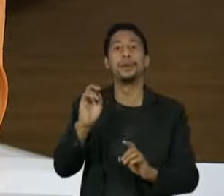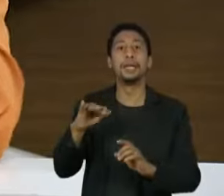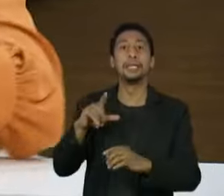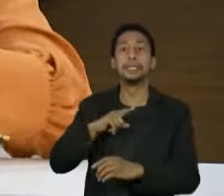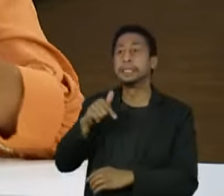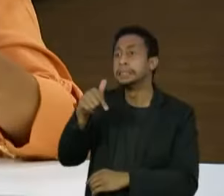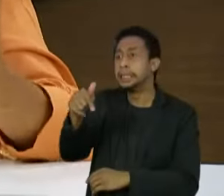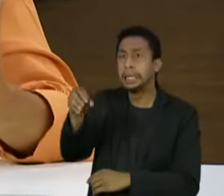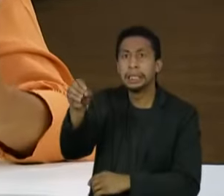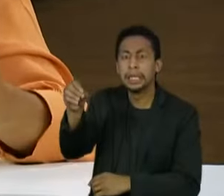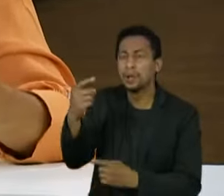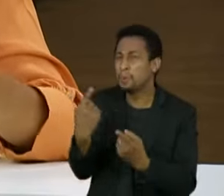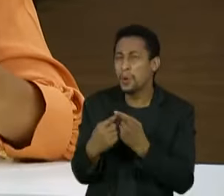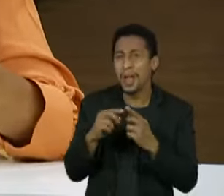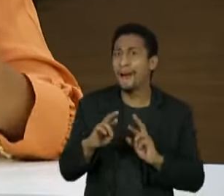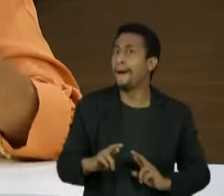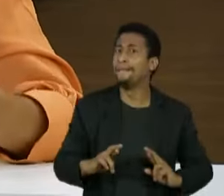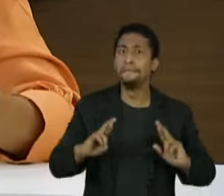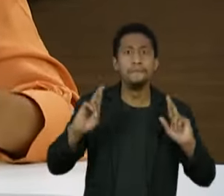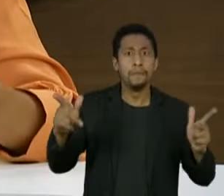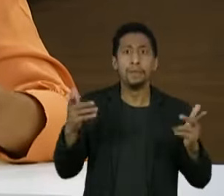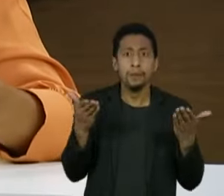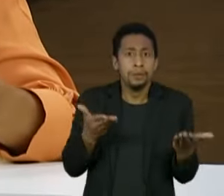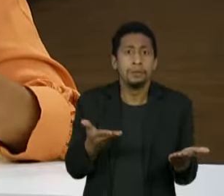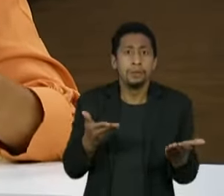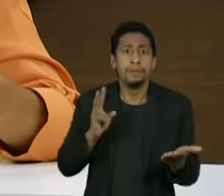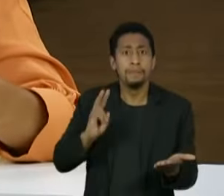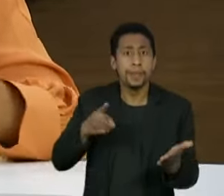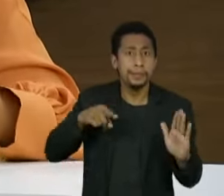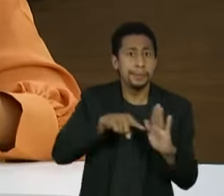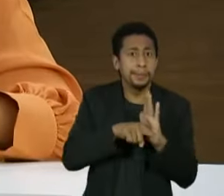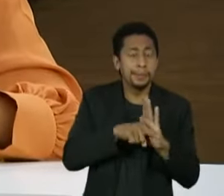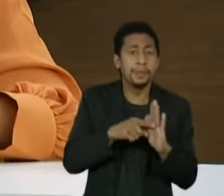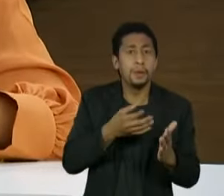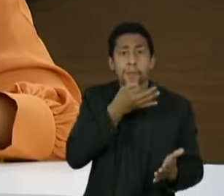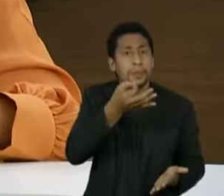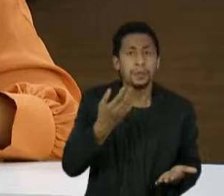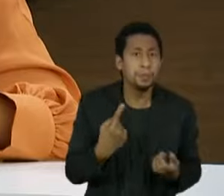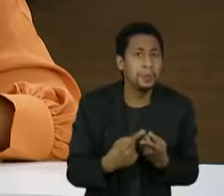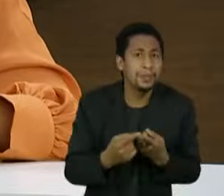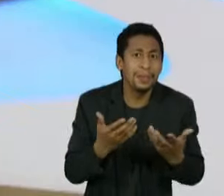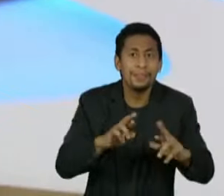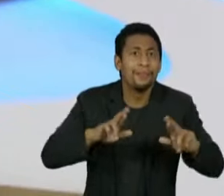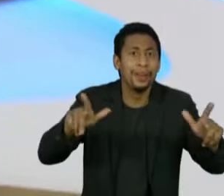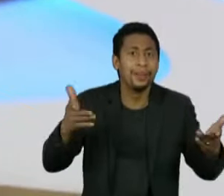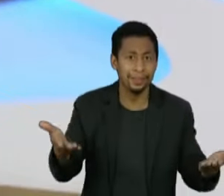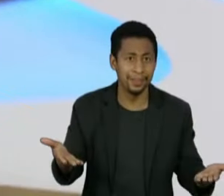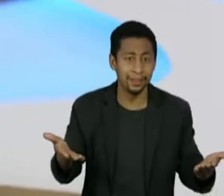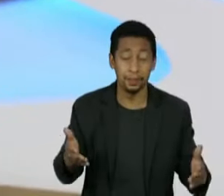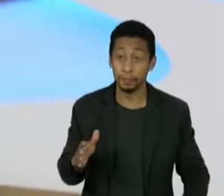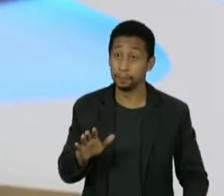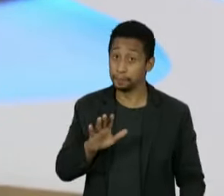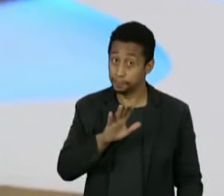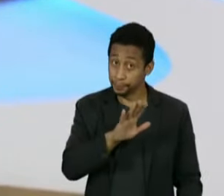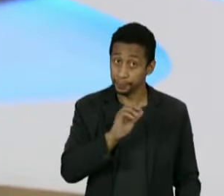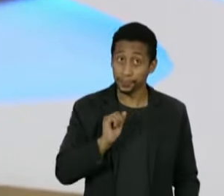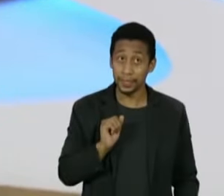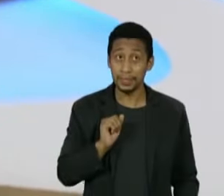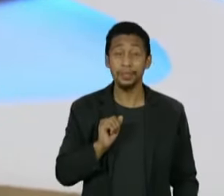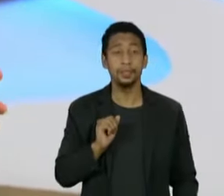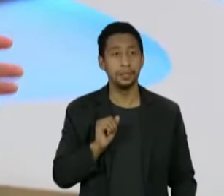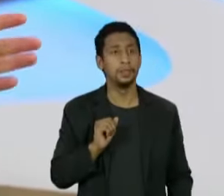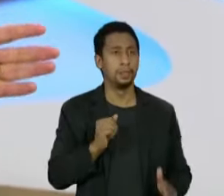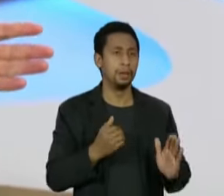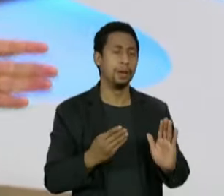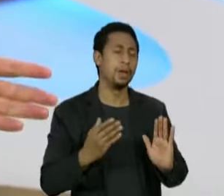70. Por que essa diferença tão grande numa mesma investigação? Qual que é a opinião do senhor em relação a isso? Eu vejo um esforço por tipificar